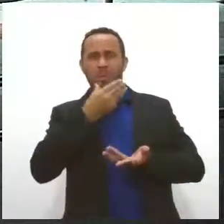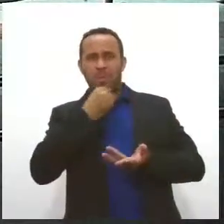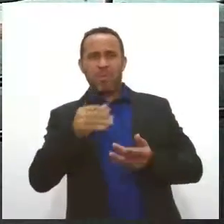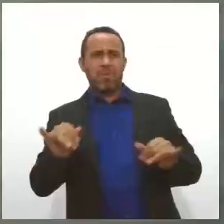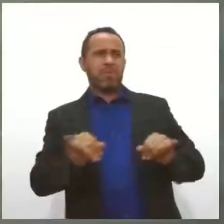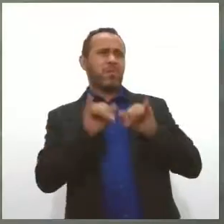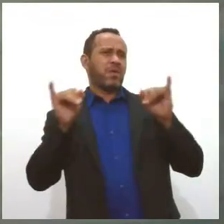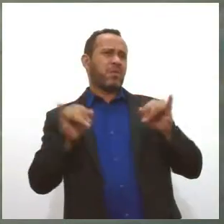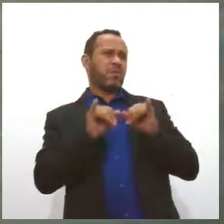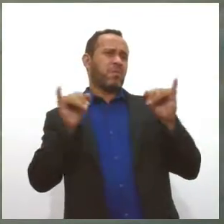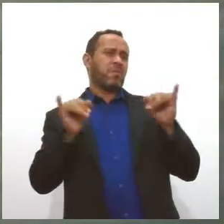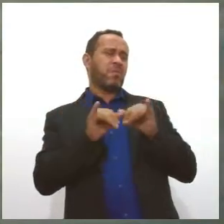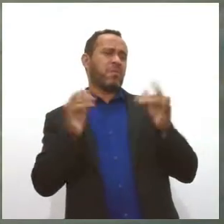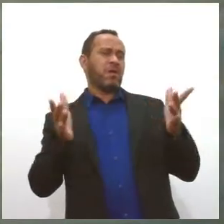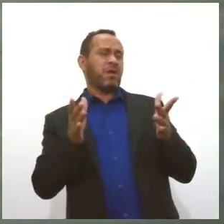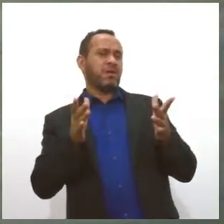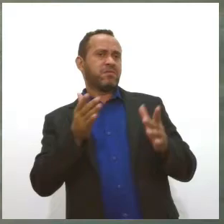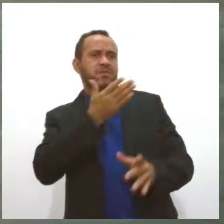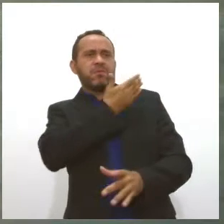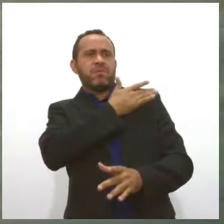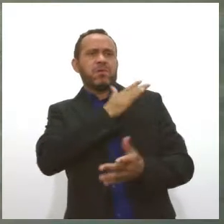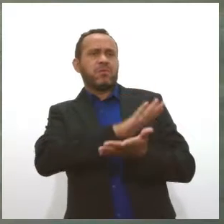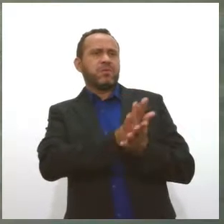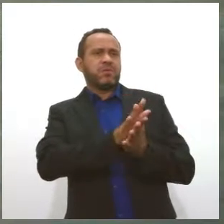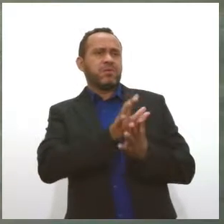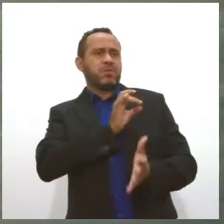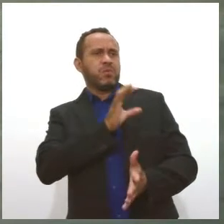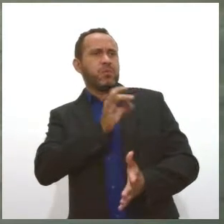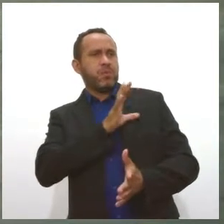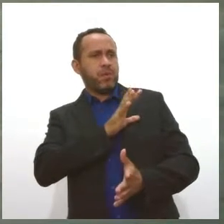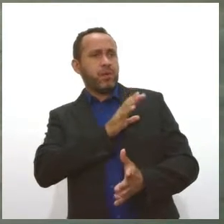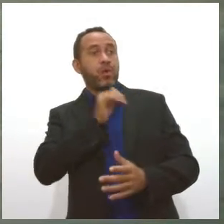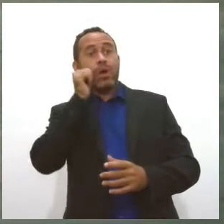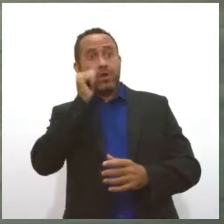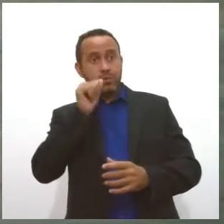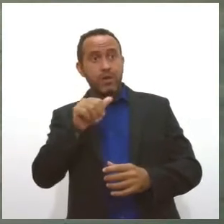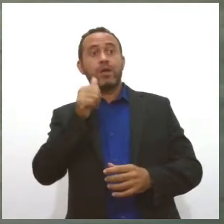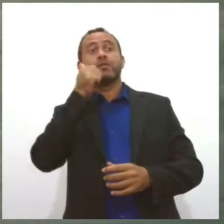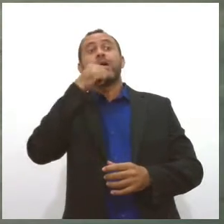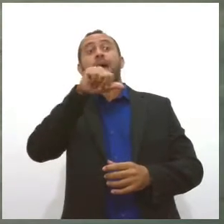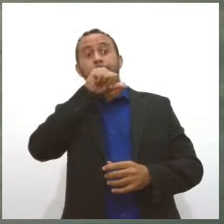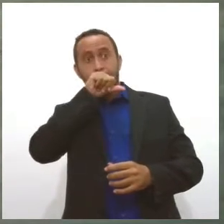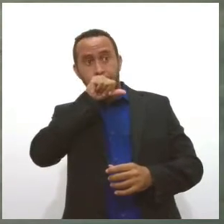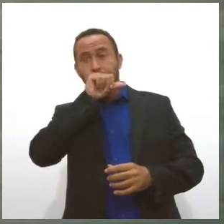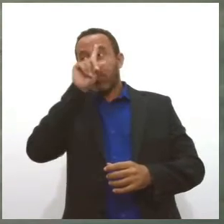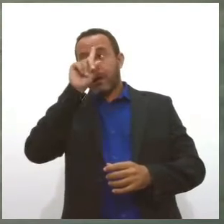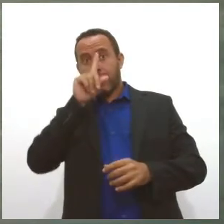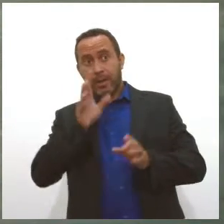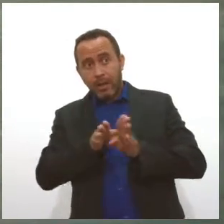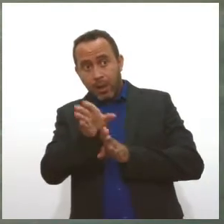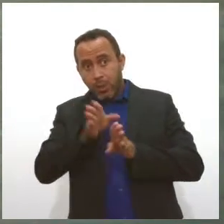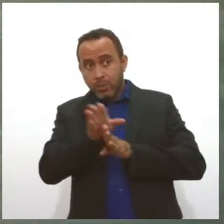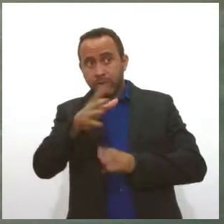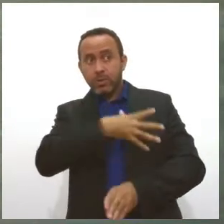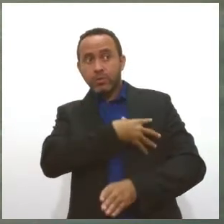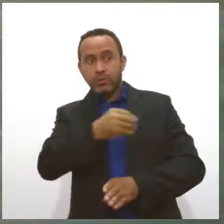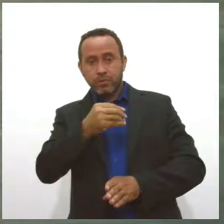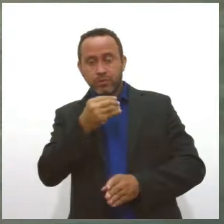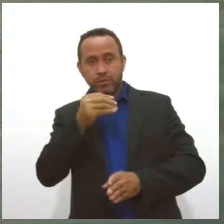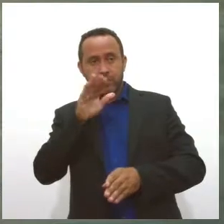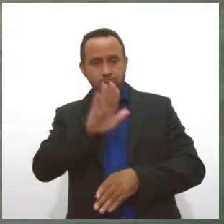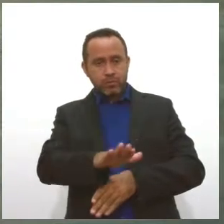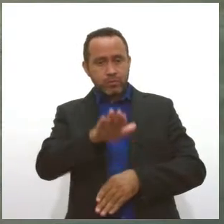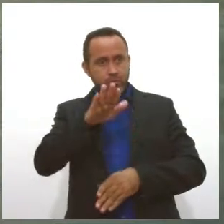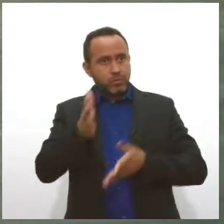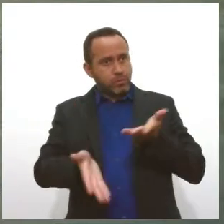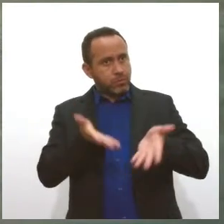importante demais que nós mulheres, nós mães, auxilie os filhos, as mulheres auxiliem os maridos,